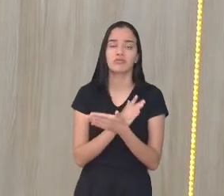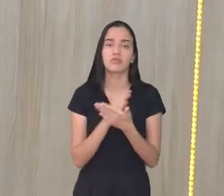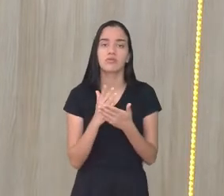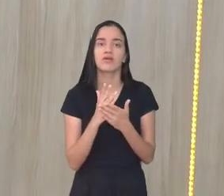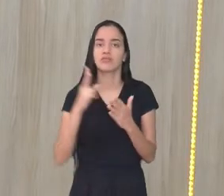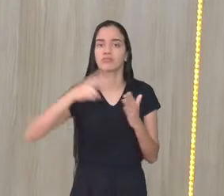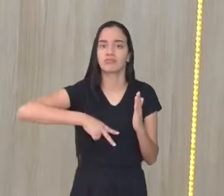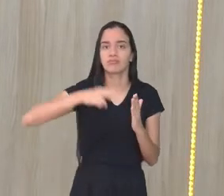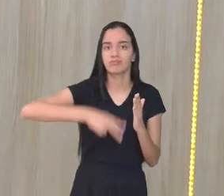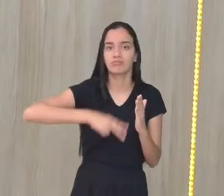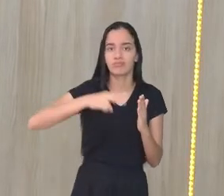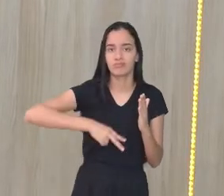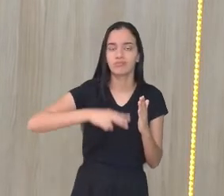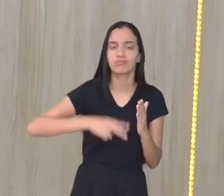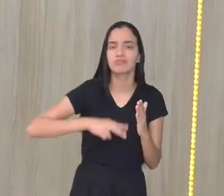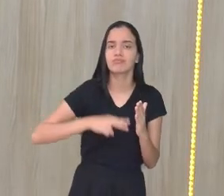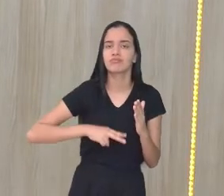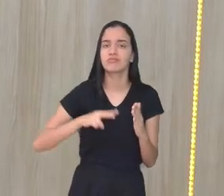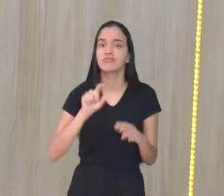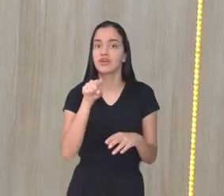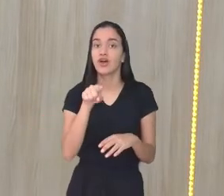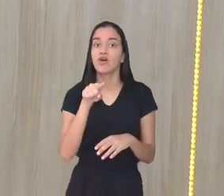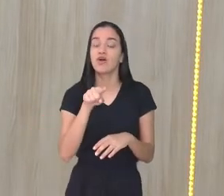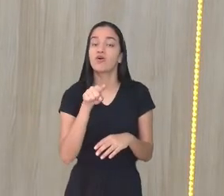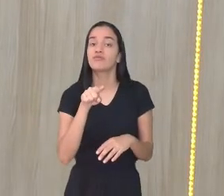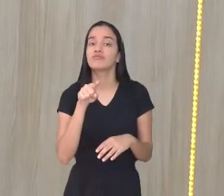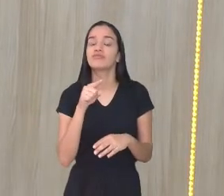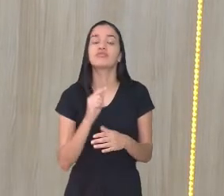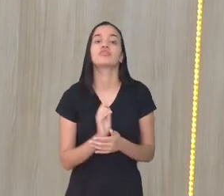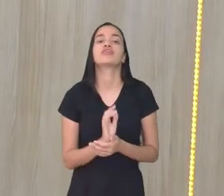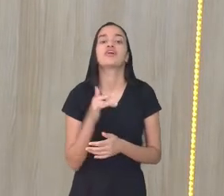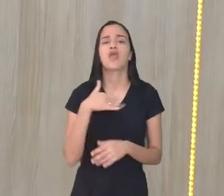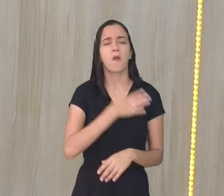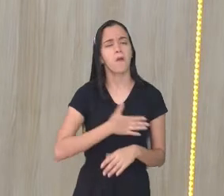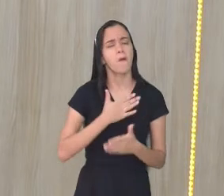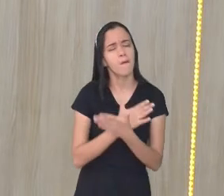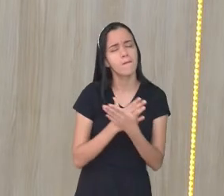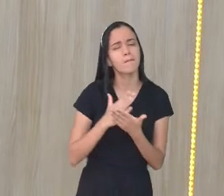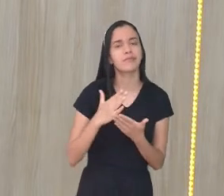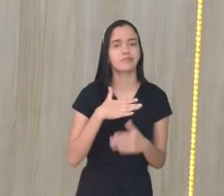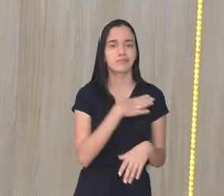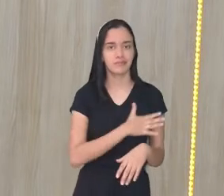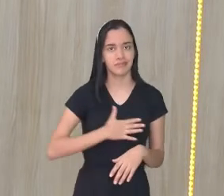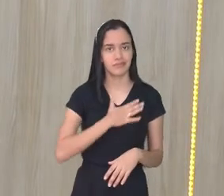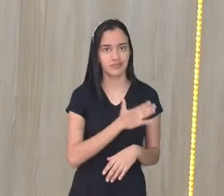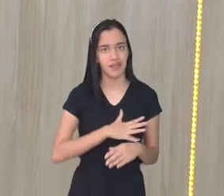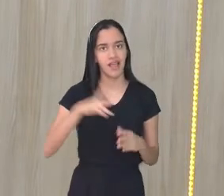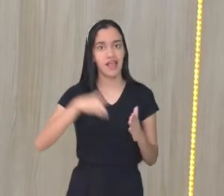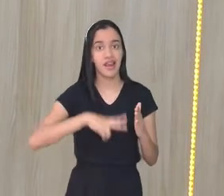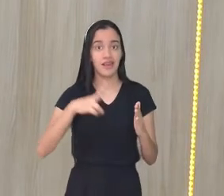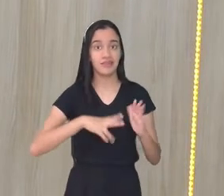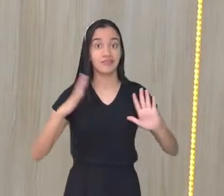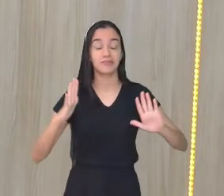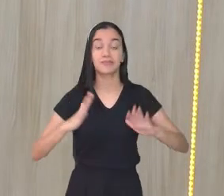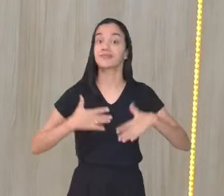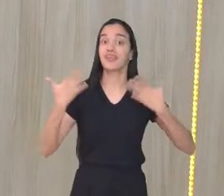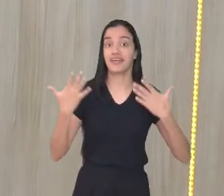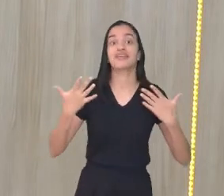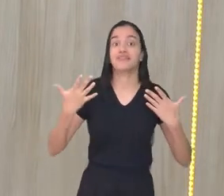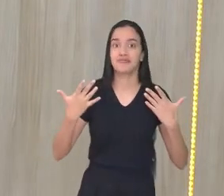a ler, você se engana com o livro. E aí você começa a gostar da leitura e você é surpreendido,